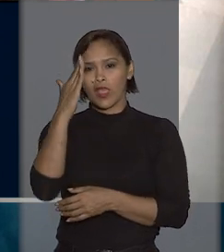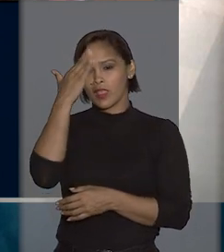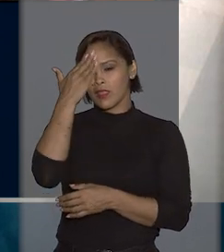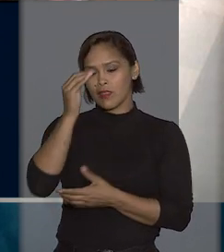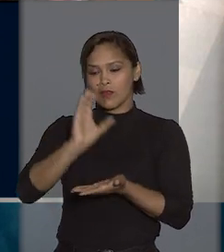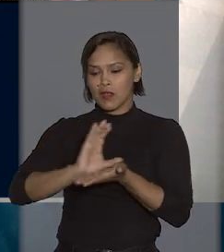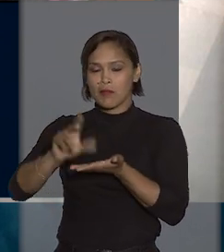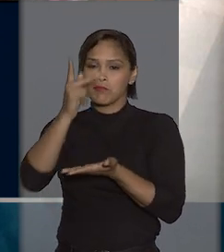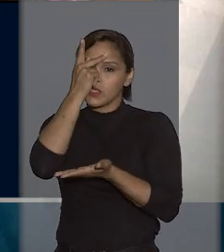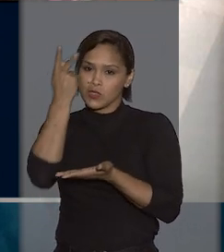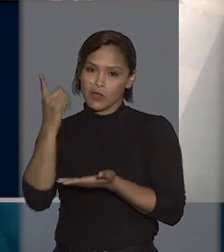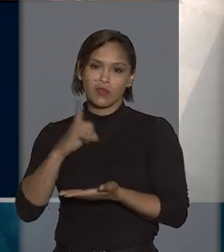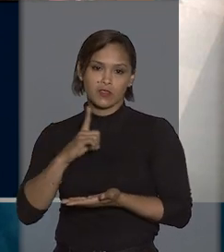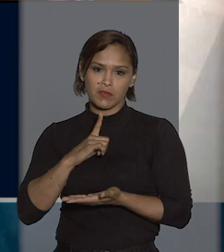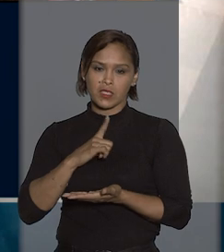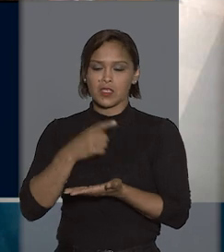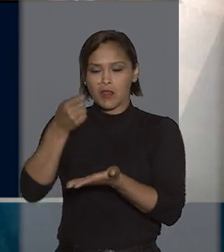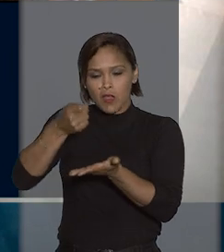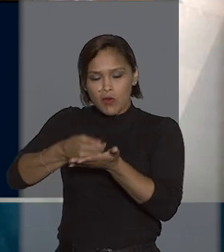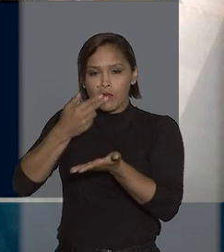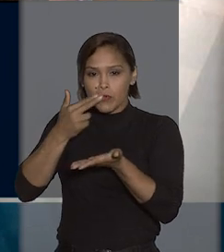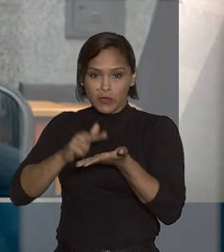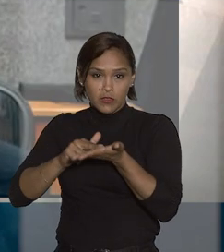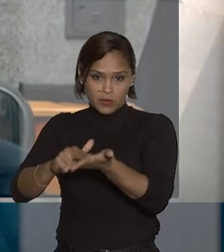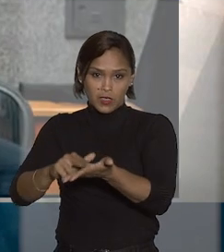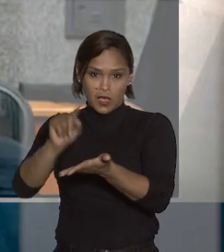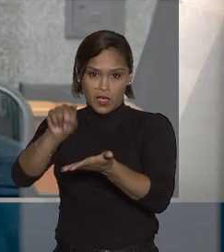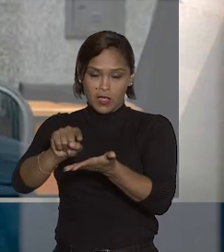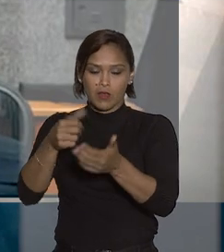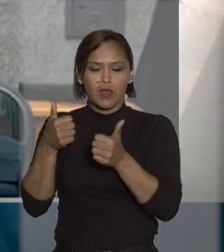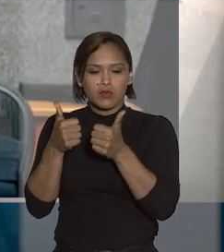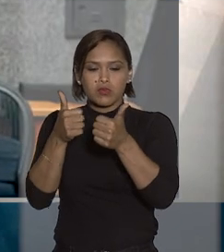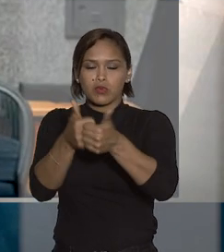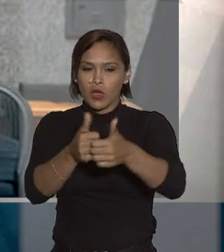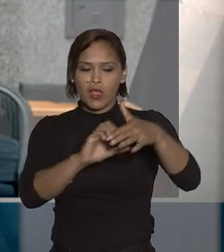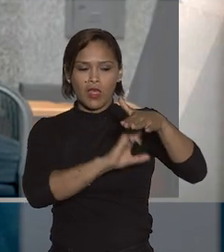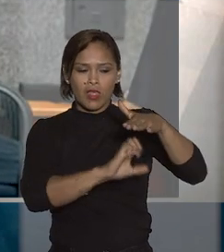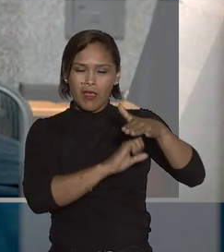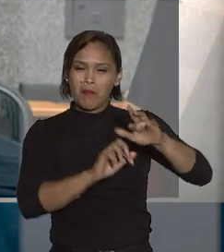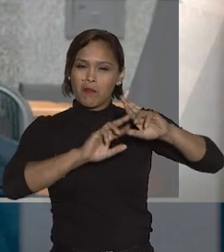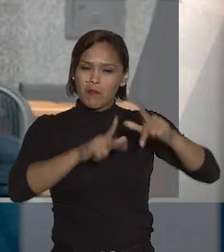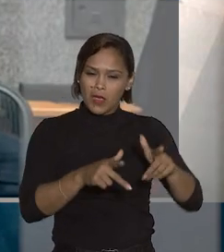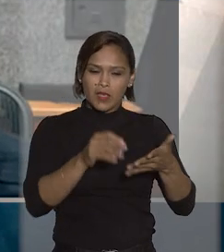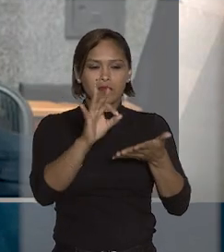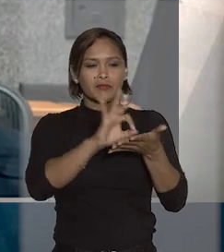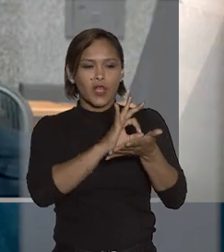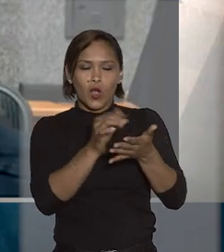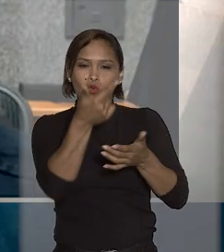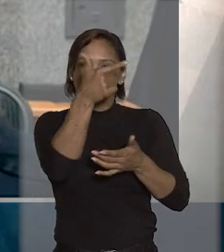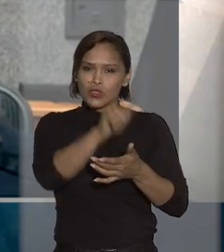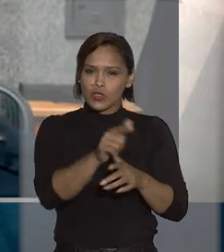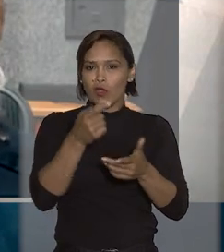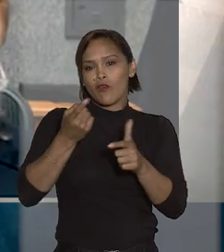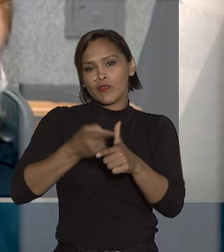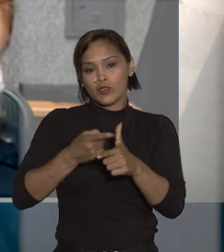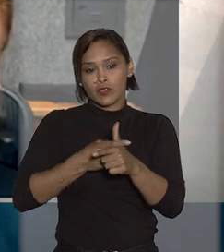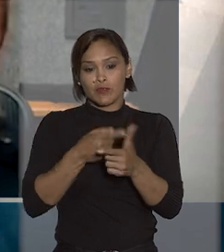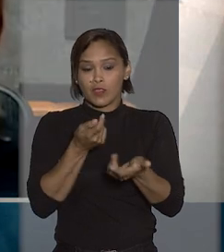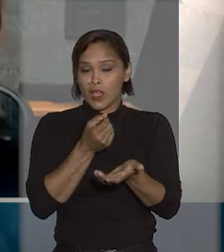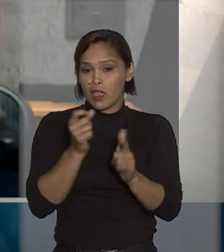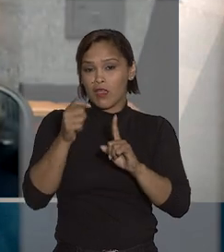embora o beneficiário tivesse sido devidamente notificado, a conduta da operadora ao renegociar a dívida e receber